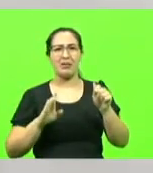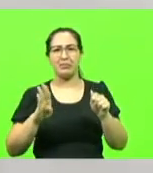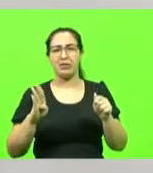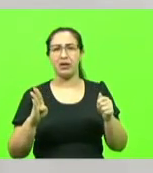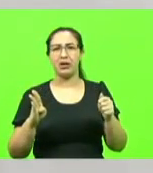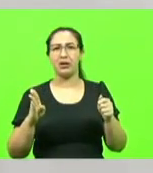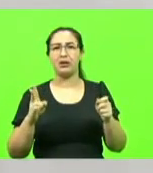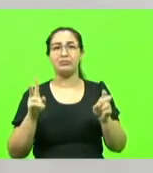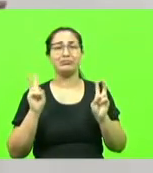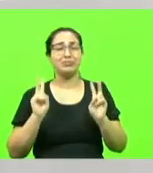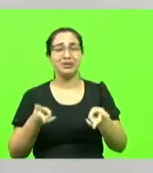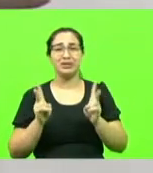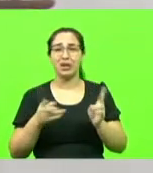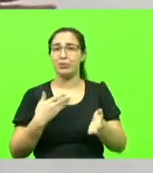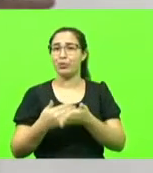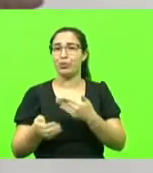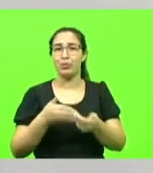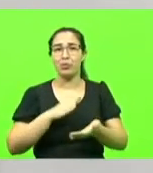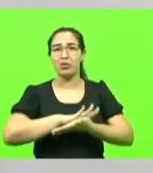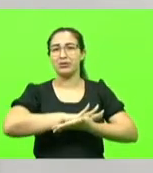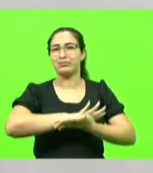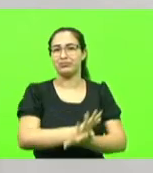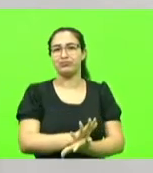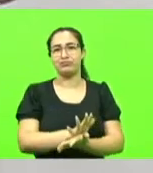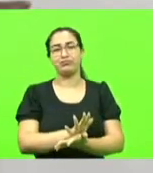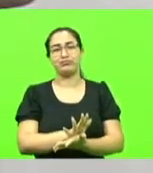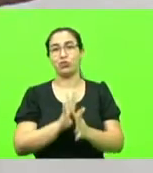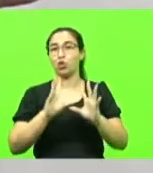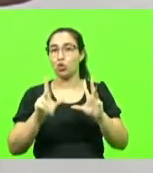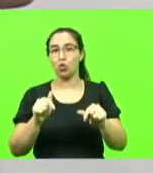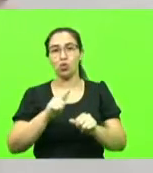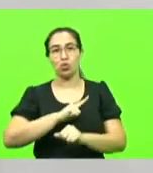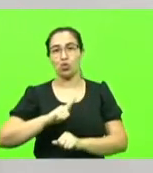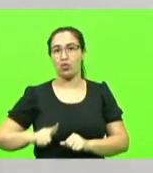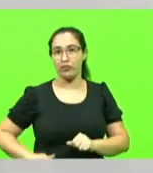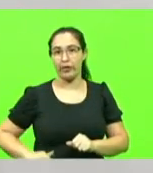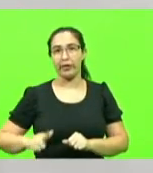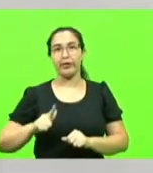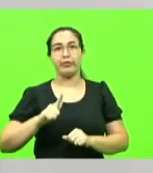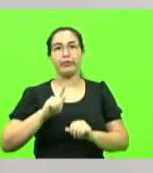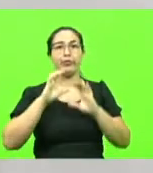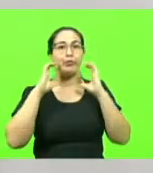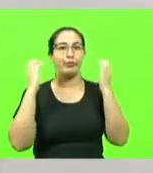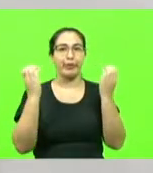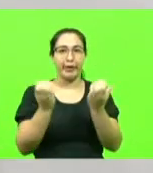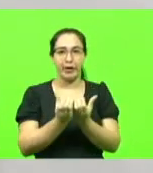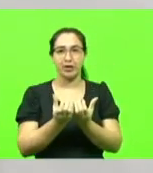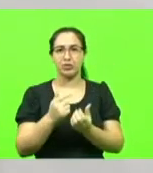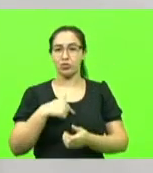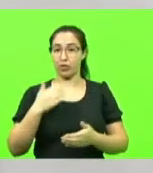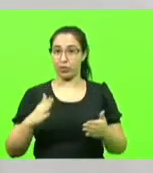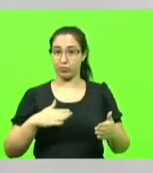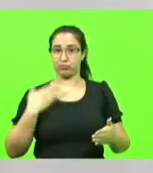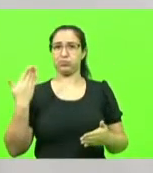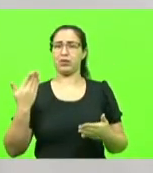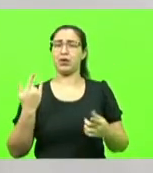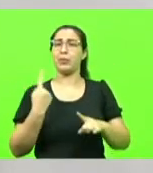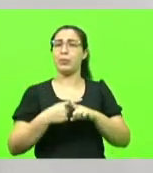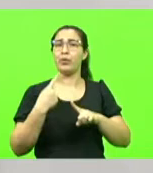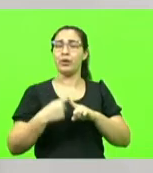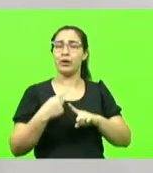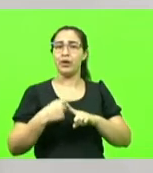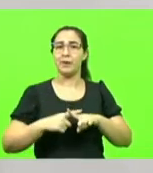maltratados por todos os governos, por todos os congressos e o que me espanta é que muitas vezes